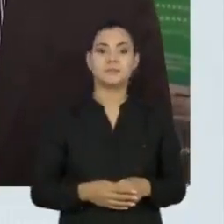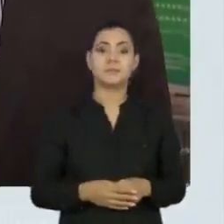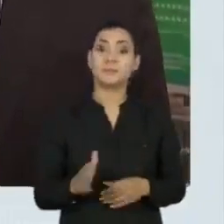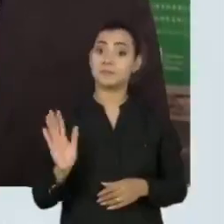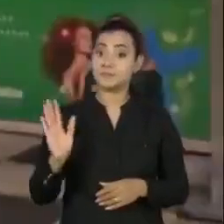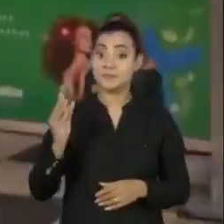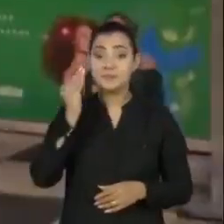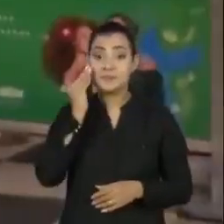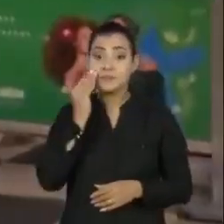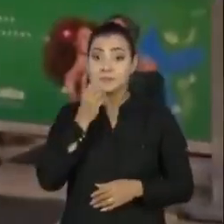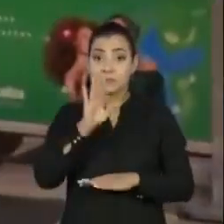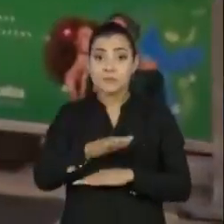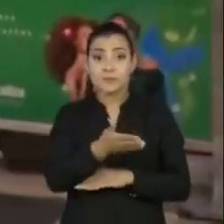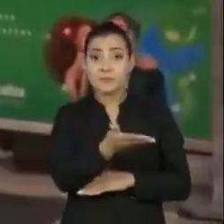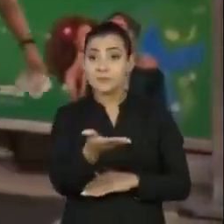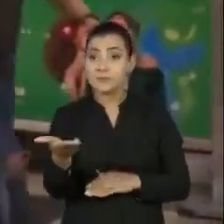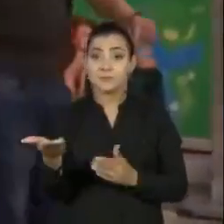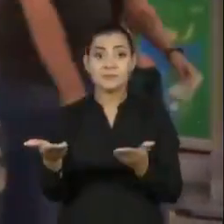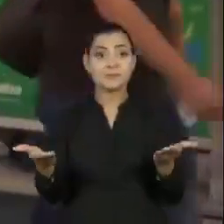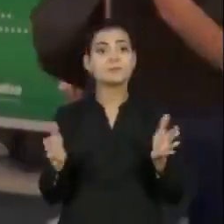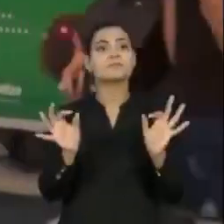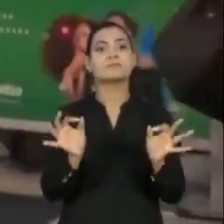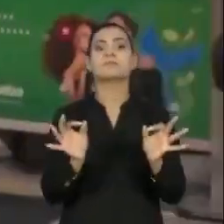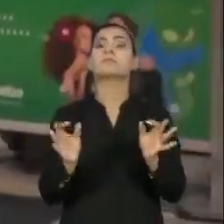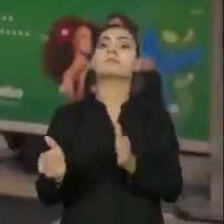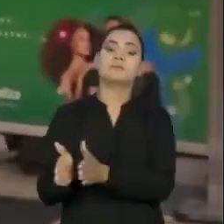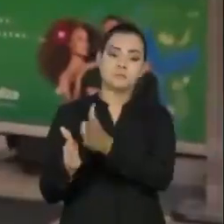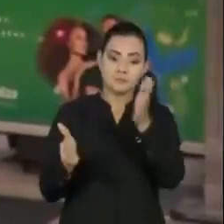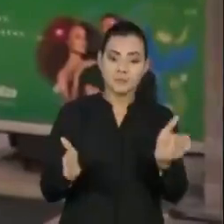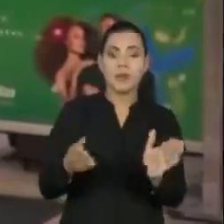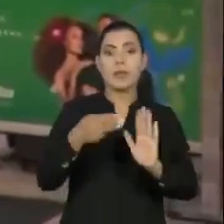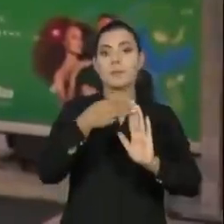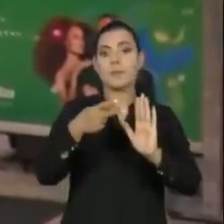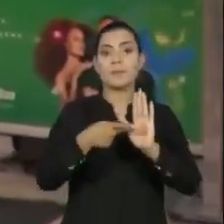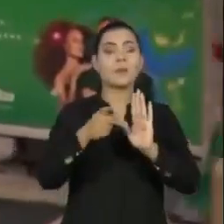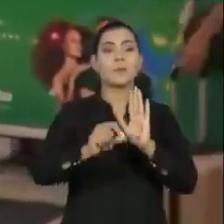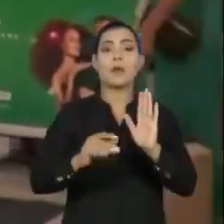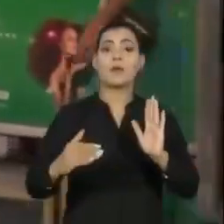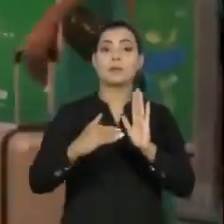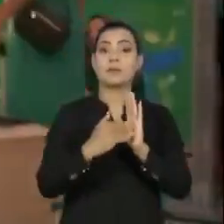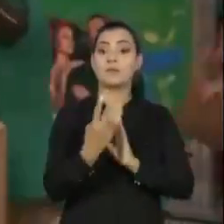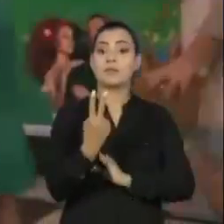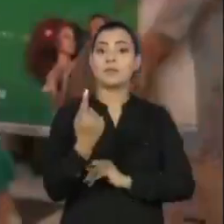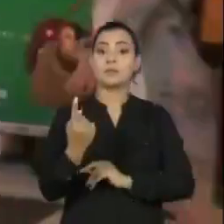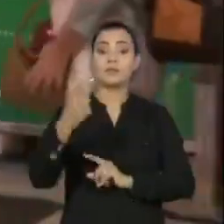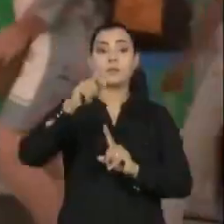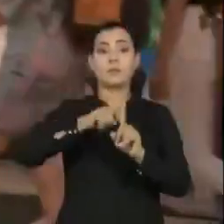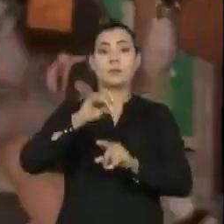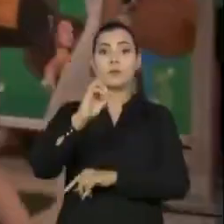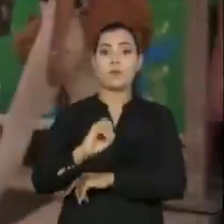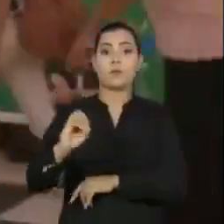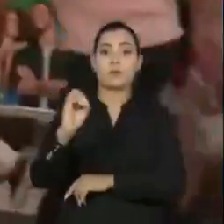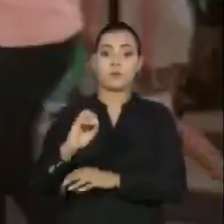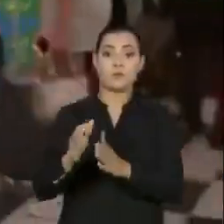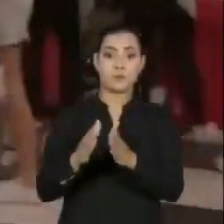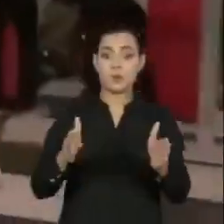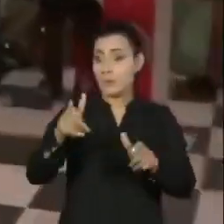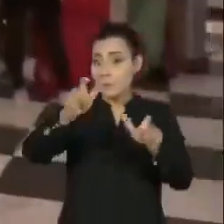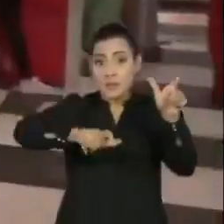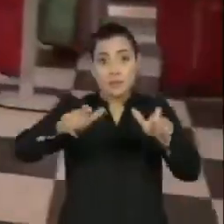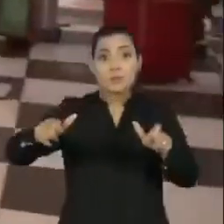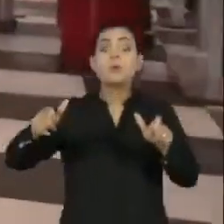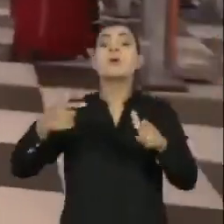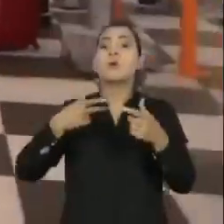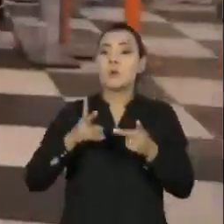Oi, Joyce, tudo bem? Boa tarde para você, boa tarde a todos. Essa prorrogação da medida provisória segue até o dia 21 de outubro, ou seja, o consumidor